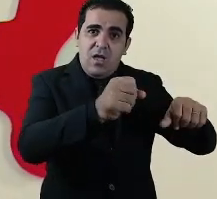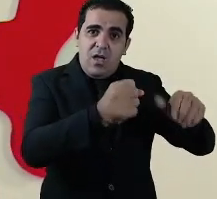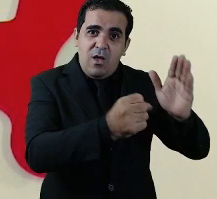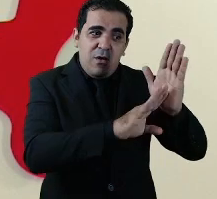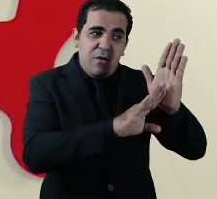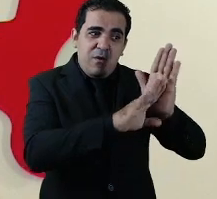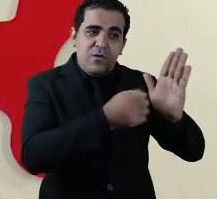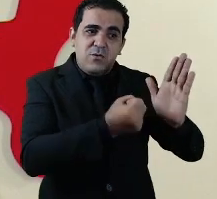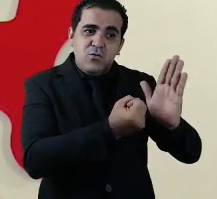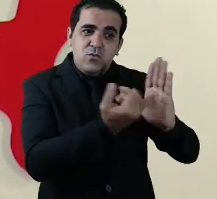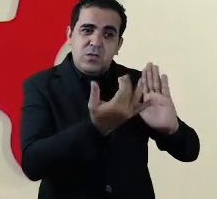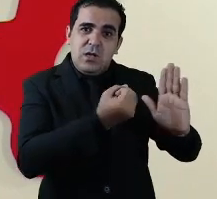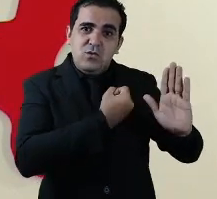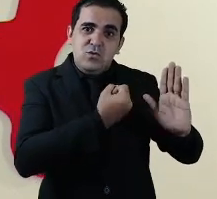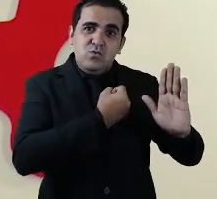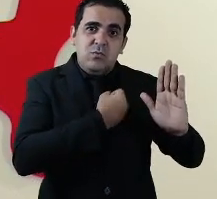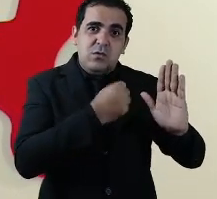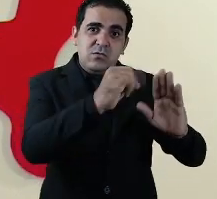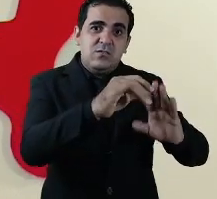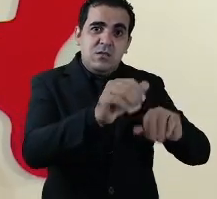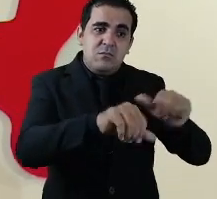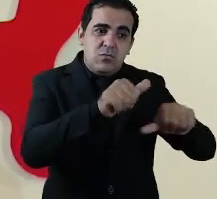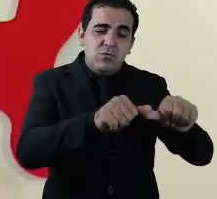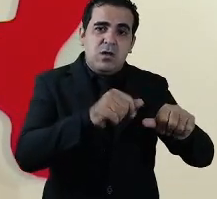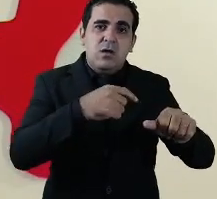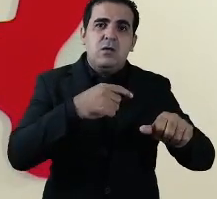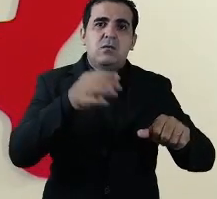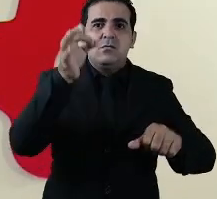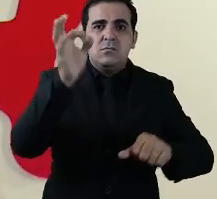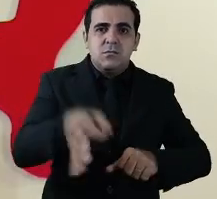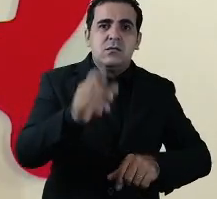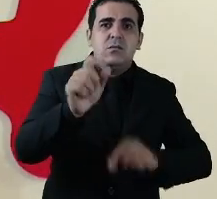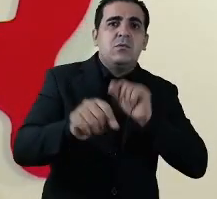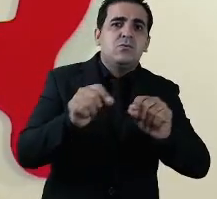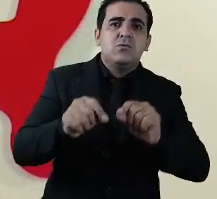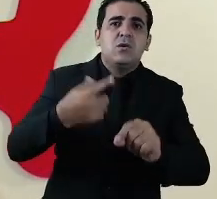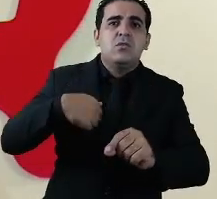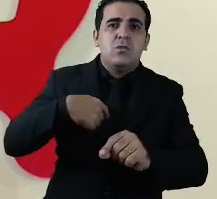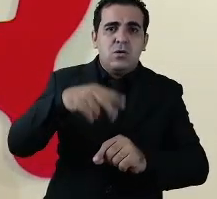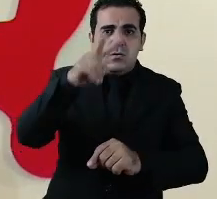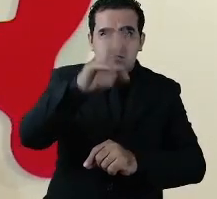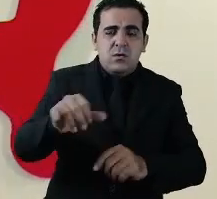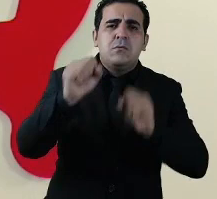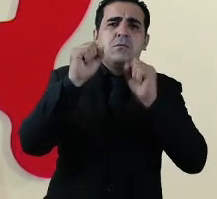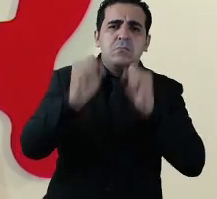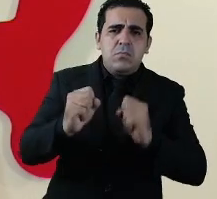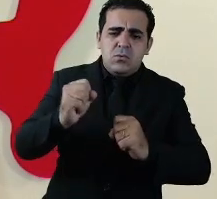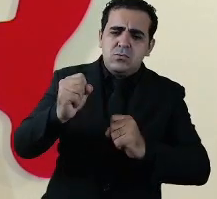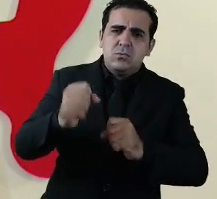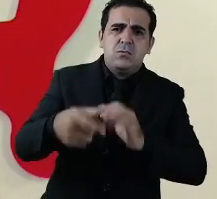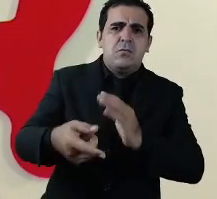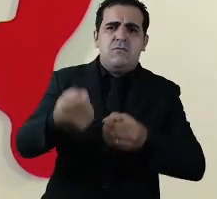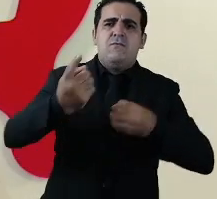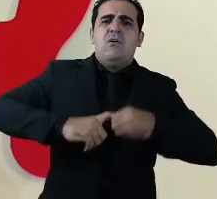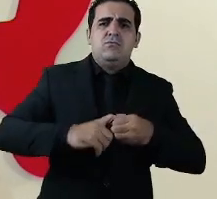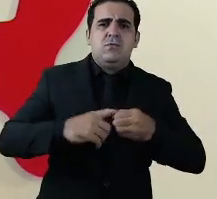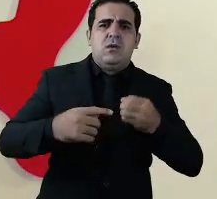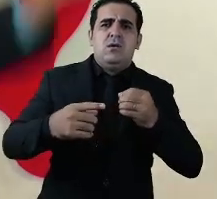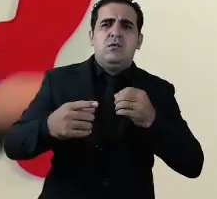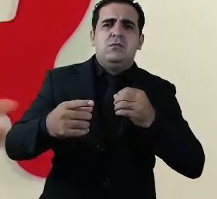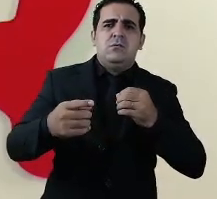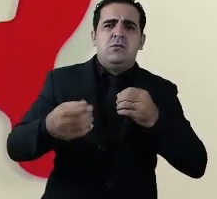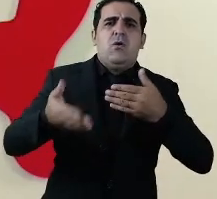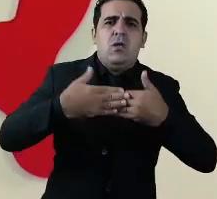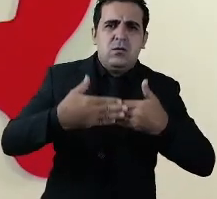nos números que nós estamos observando na ilha de São Luís seguramente nós como disse podemos dar passos atrás no